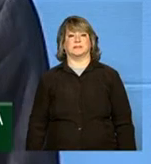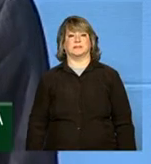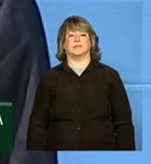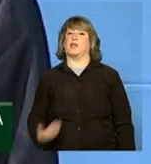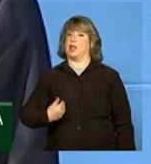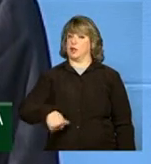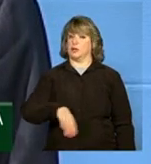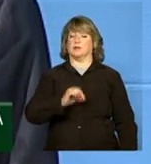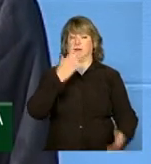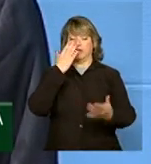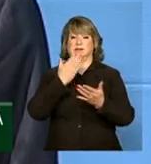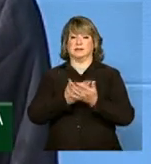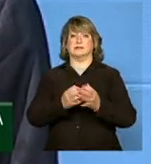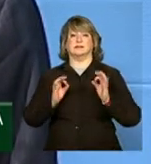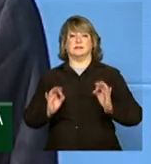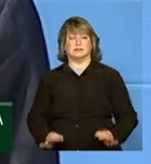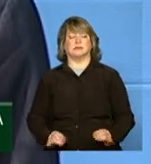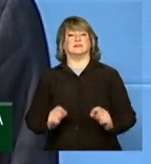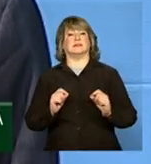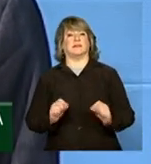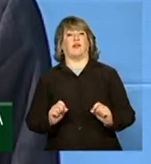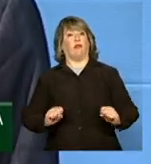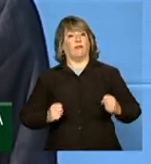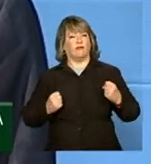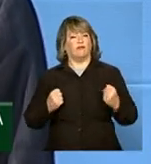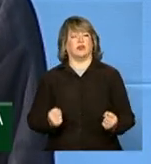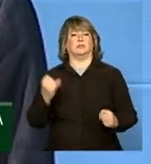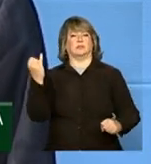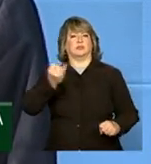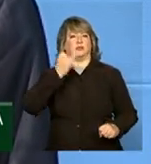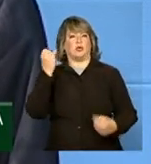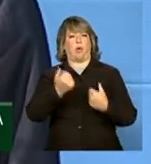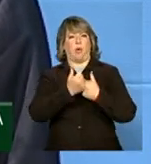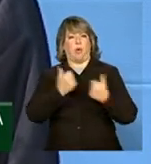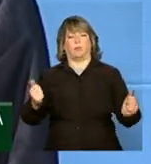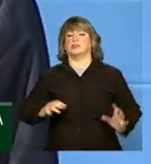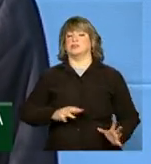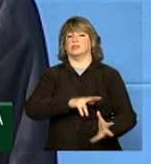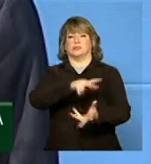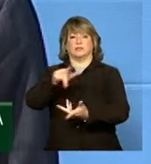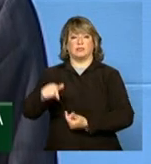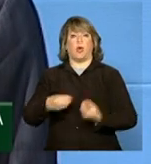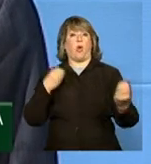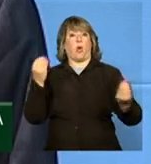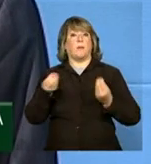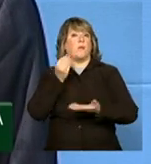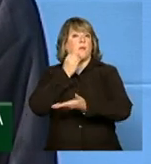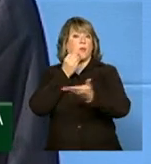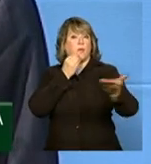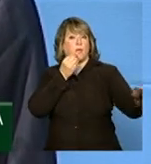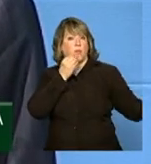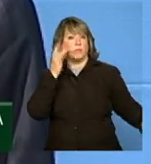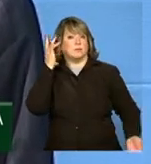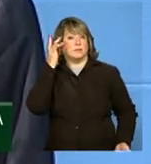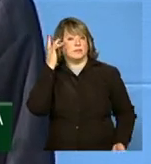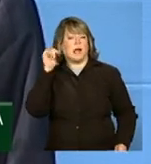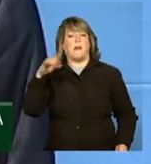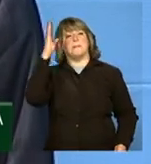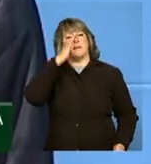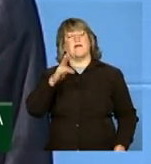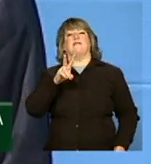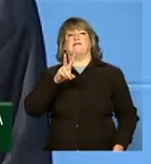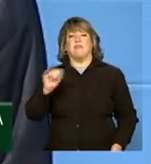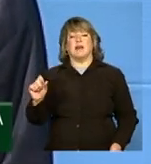Acreditando na força e na importância da cooperação internacional, como espaço estratégico, o Brasil vai